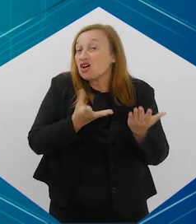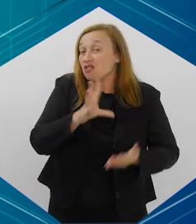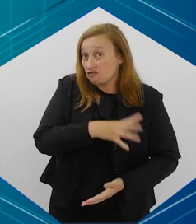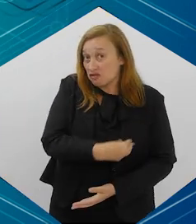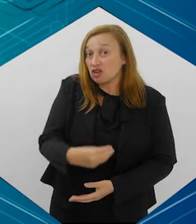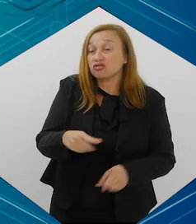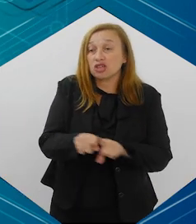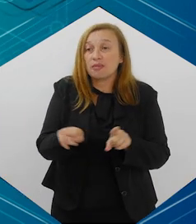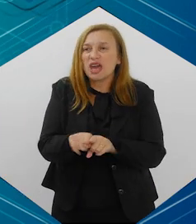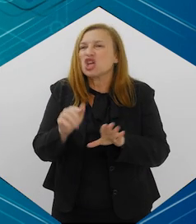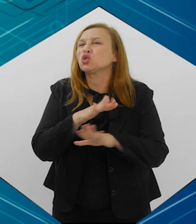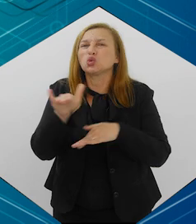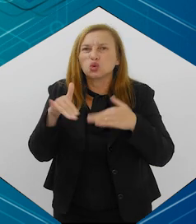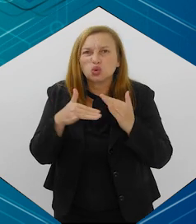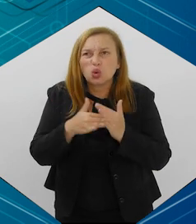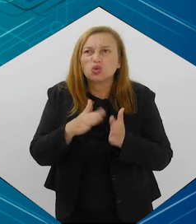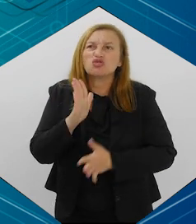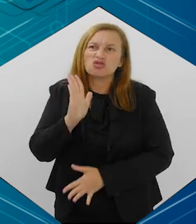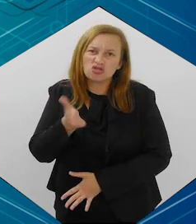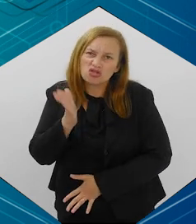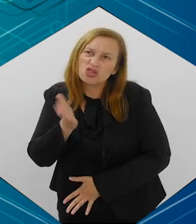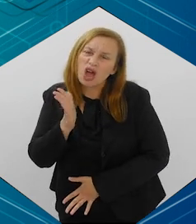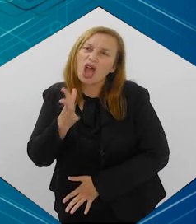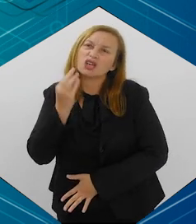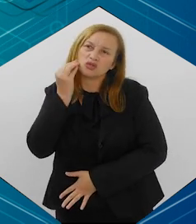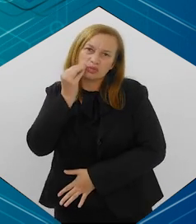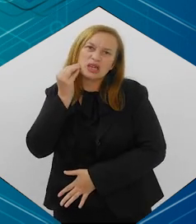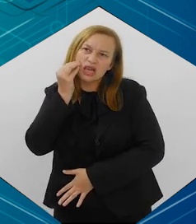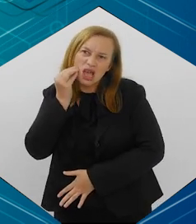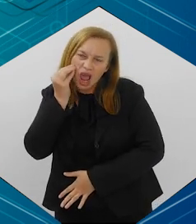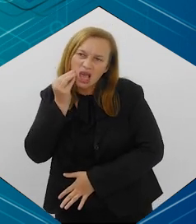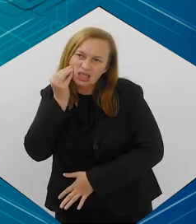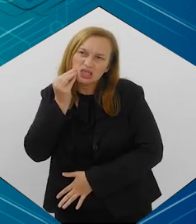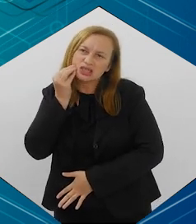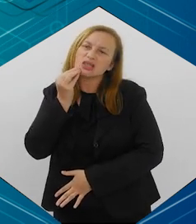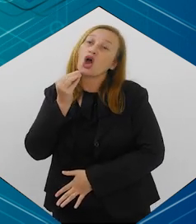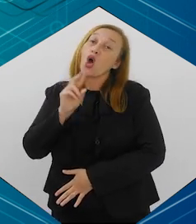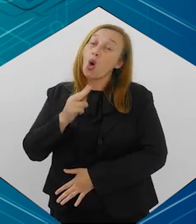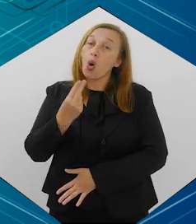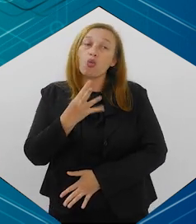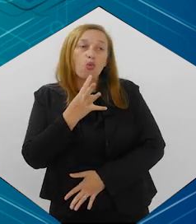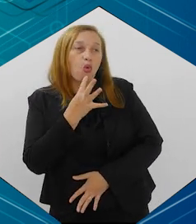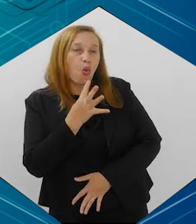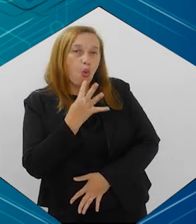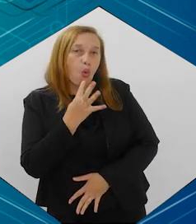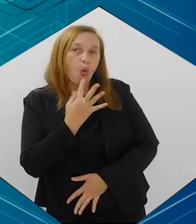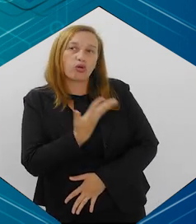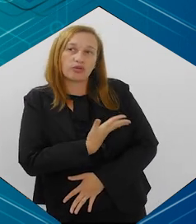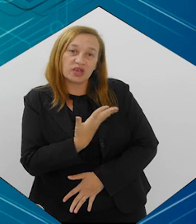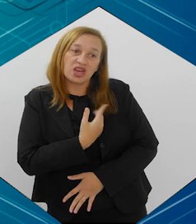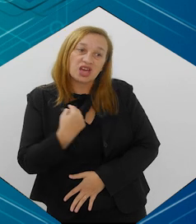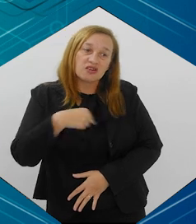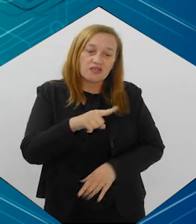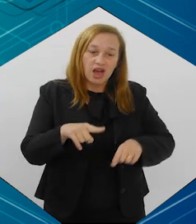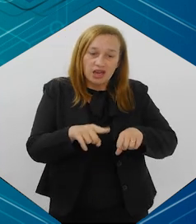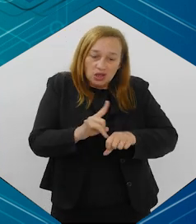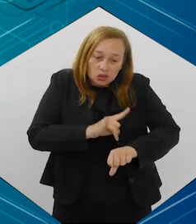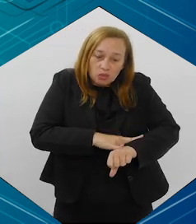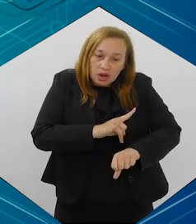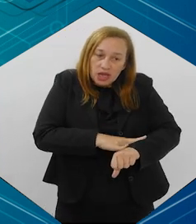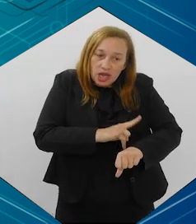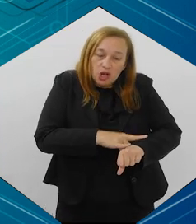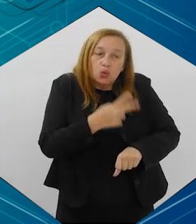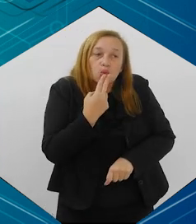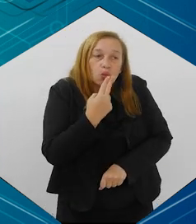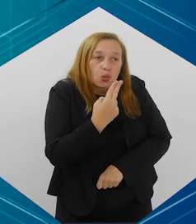né? Filhos, inclusive, todos, todos, sem exceção, conhecem um coleguinha que vai para o banheiro, que